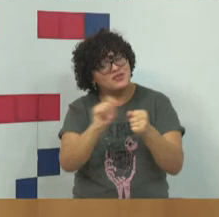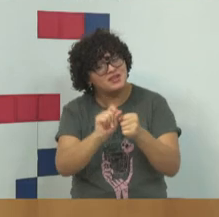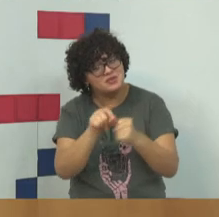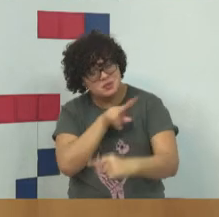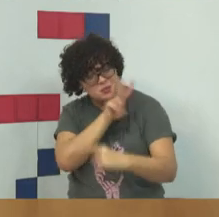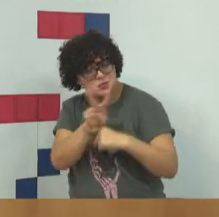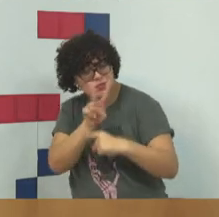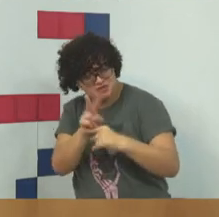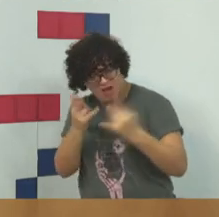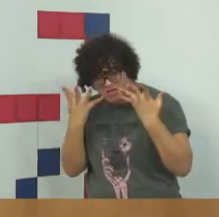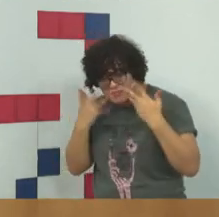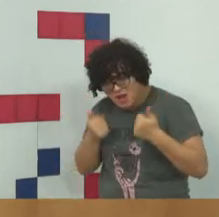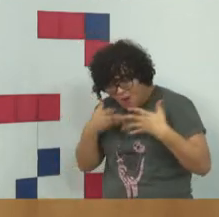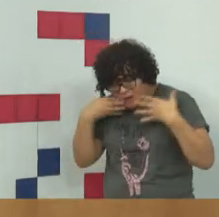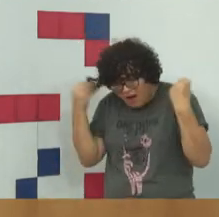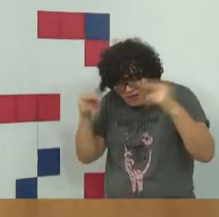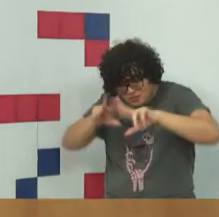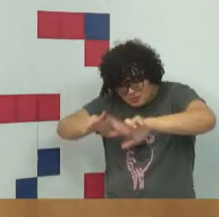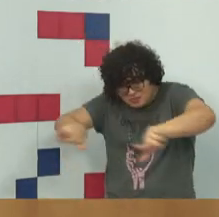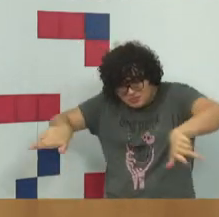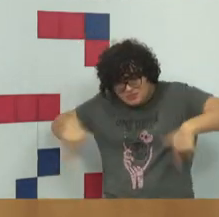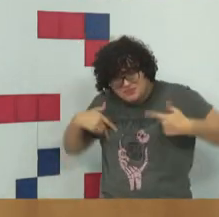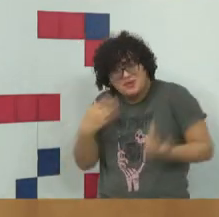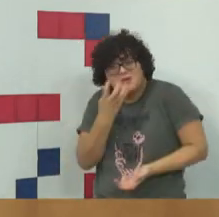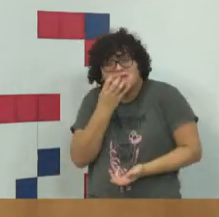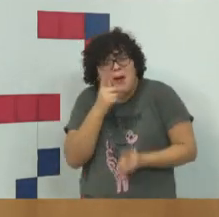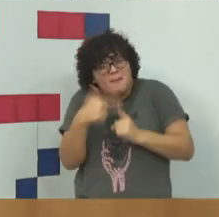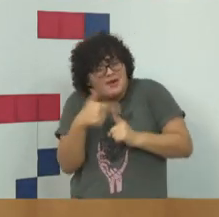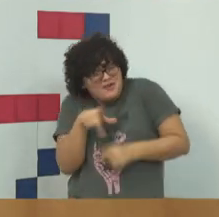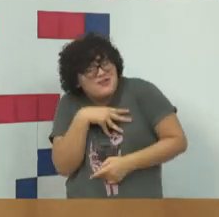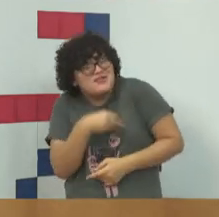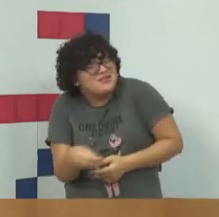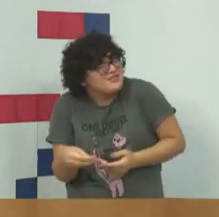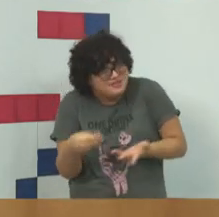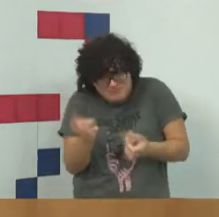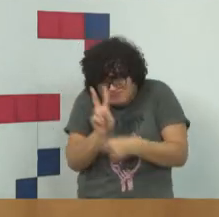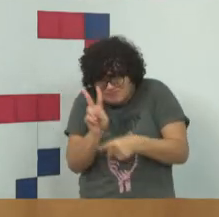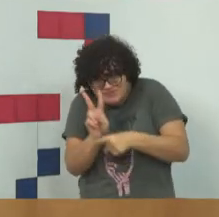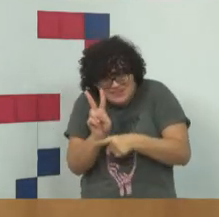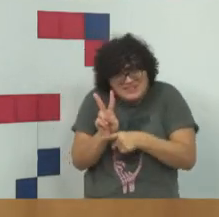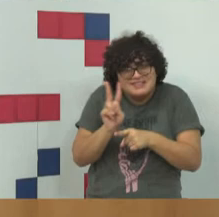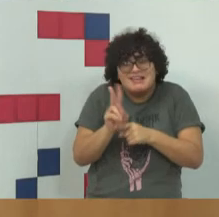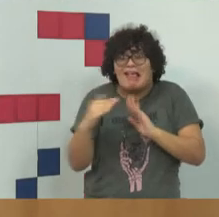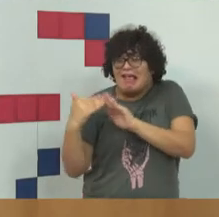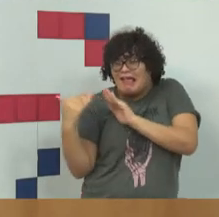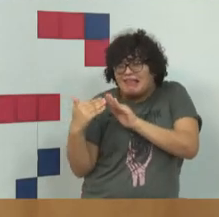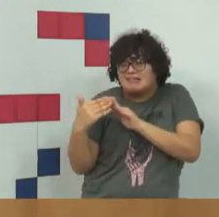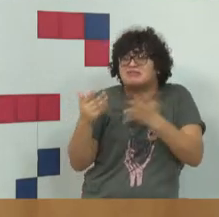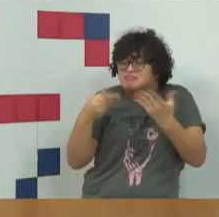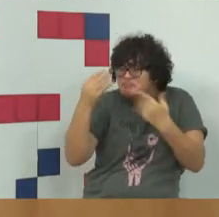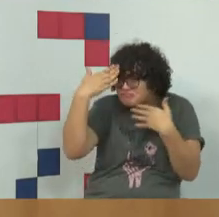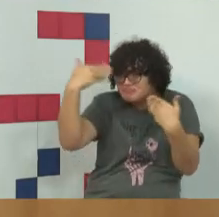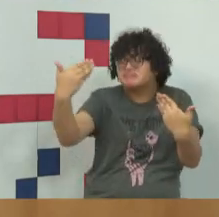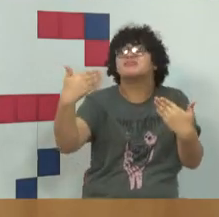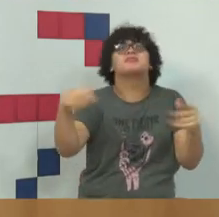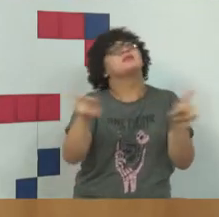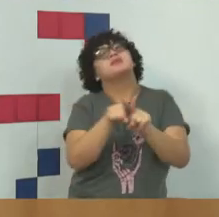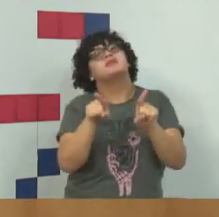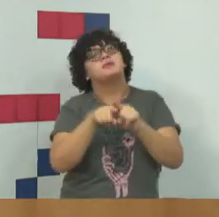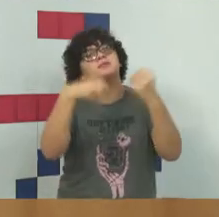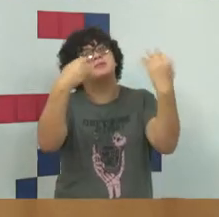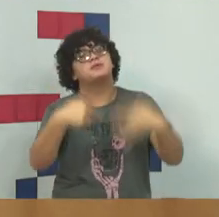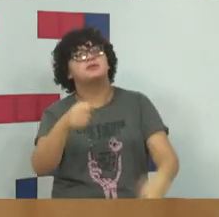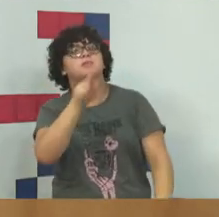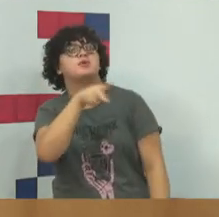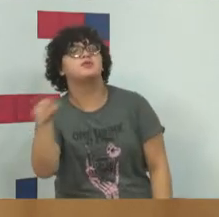nossos filhos, nós que só temos esses tipos de filhos, muito obrigado também pela mediação, doutor Jean,